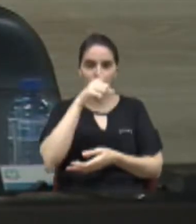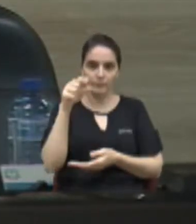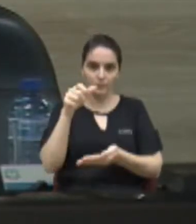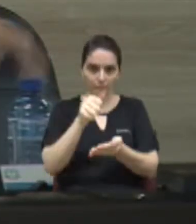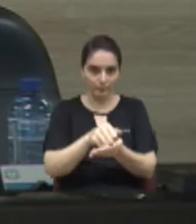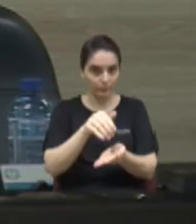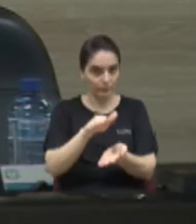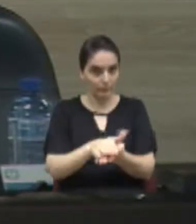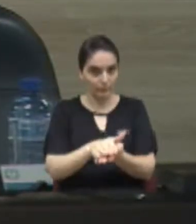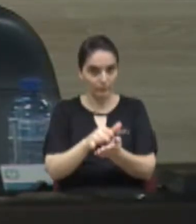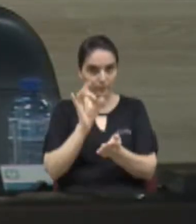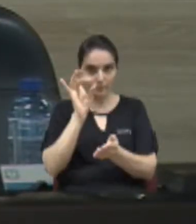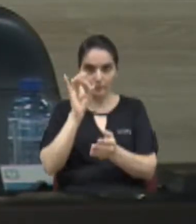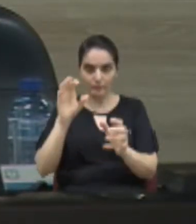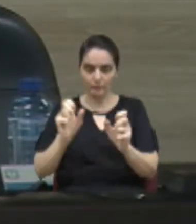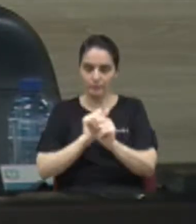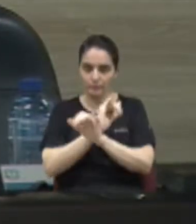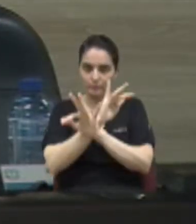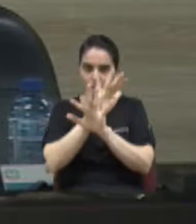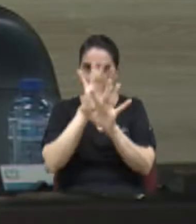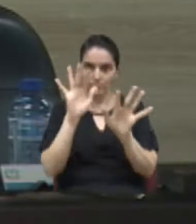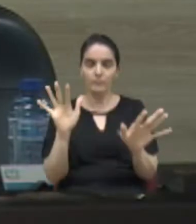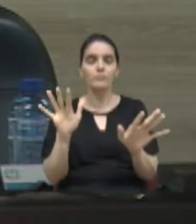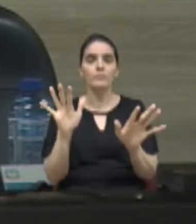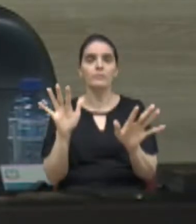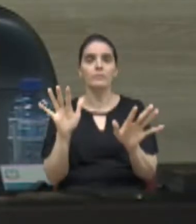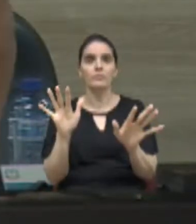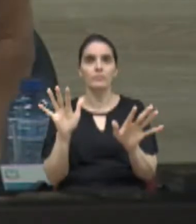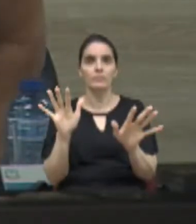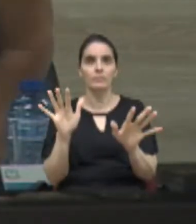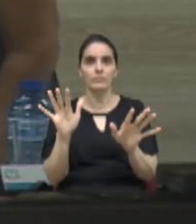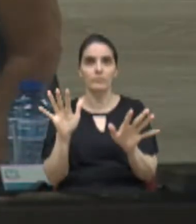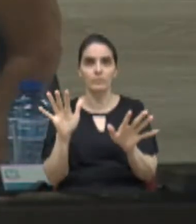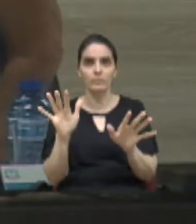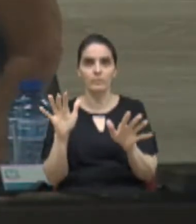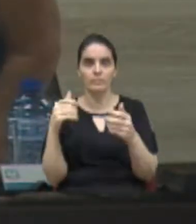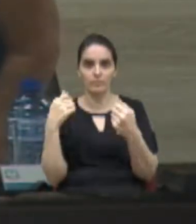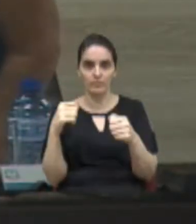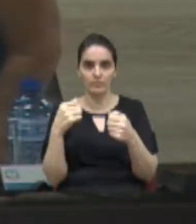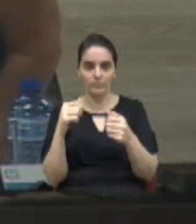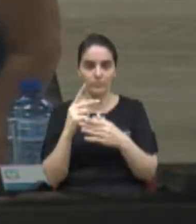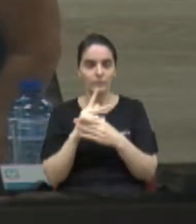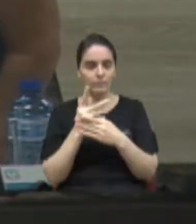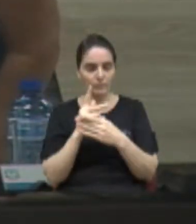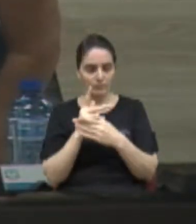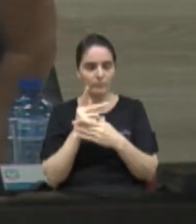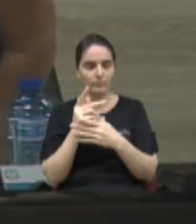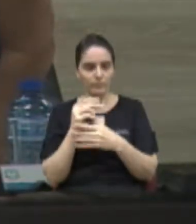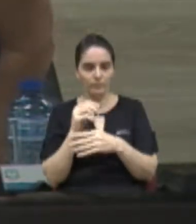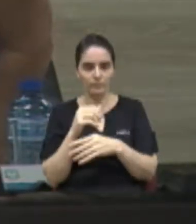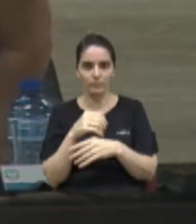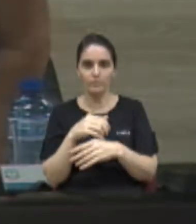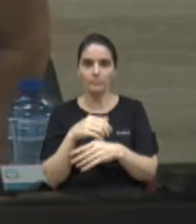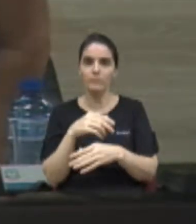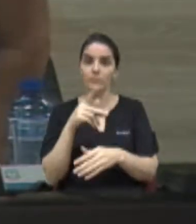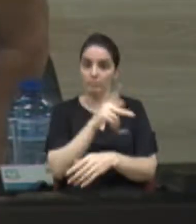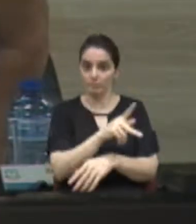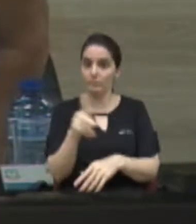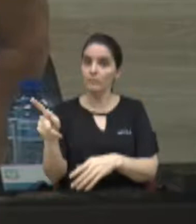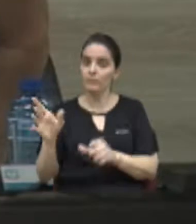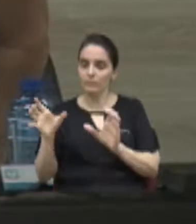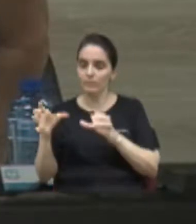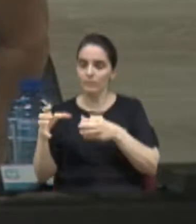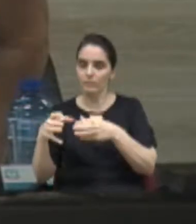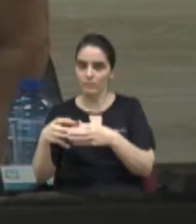multas. Então, é só um esclarecimento para que não falte isso. Eu gostaria que o vereador Helder, que é o presidente dessa